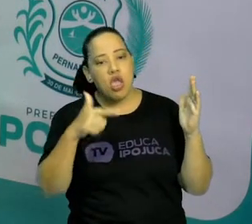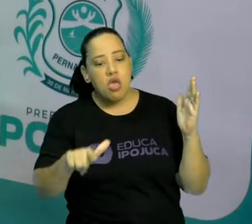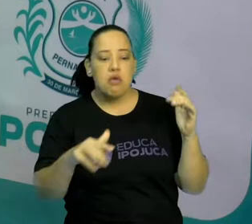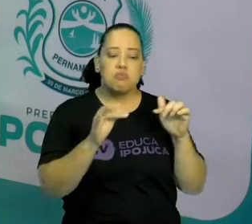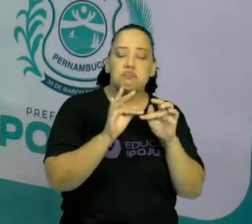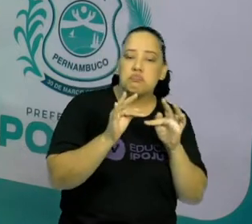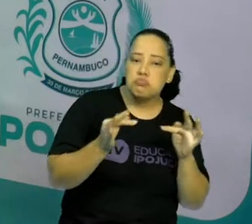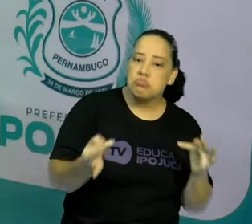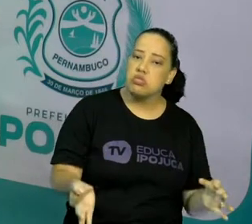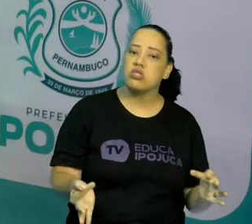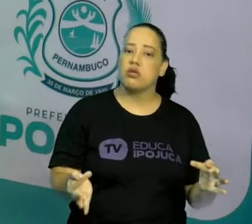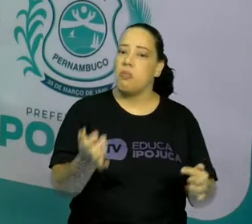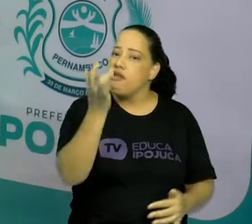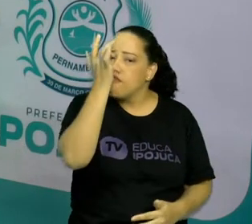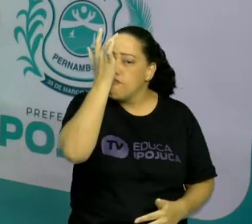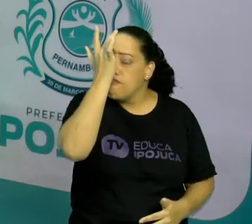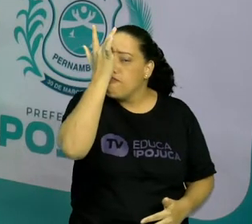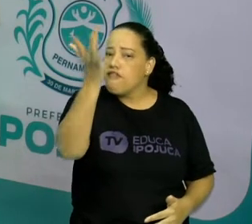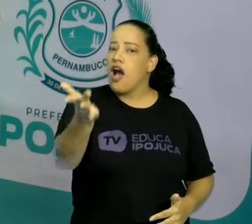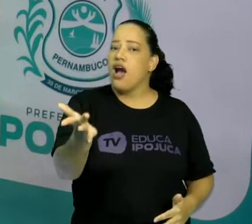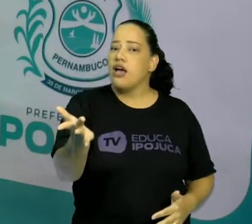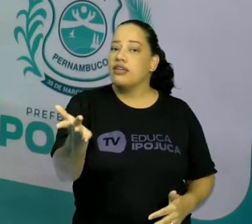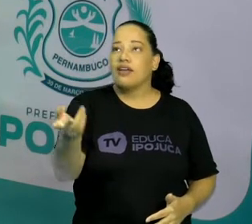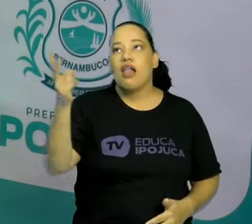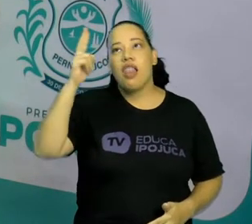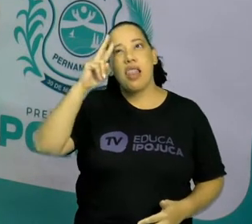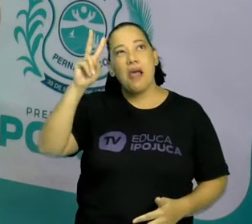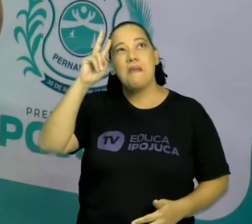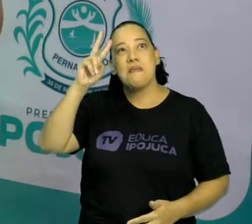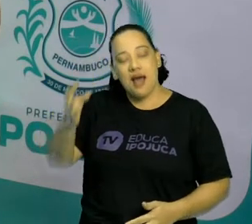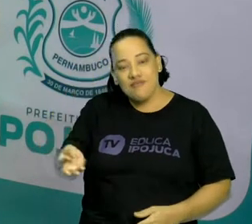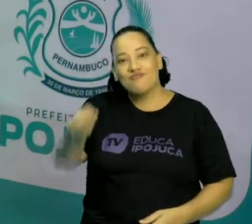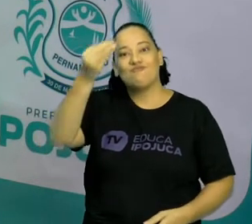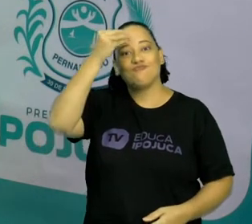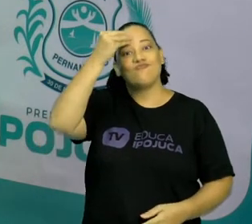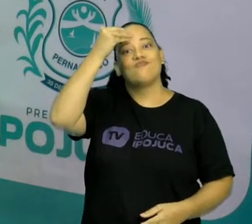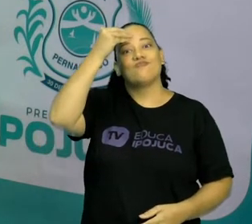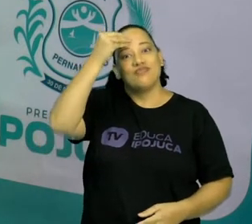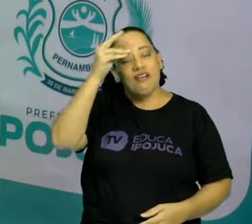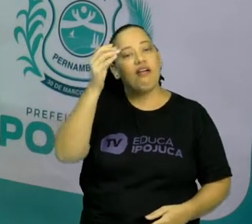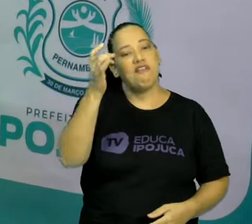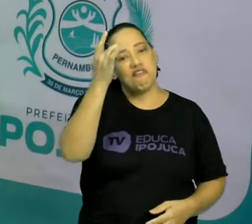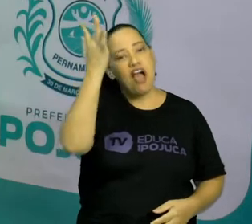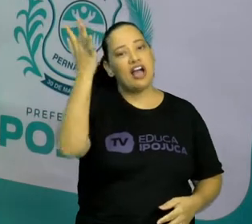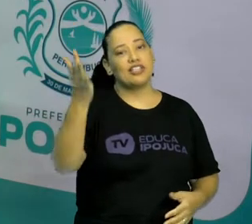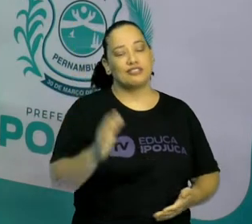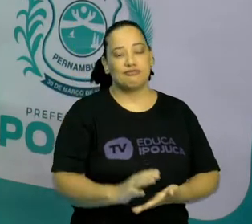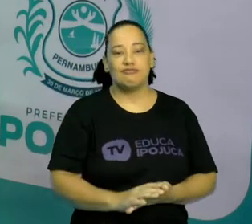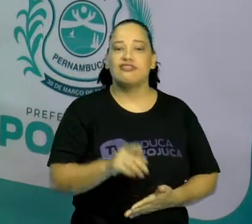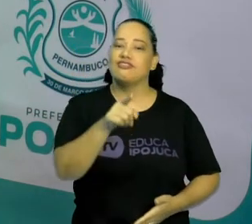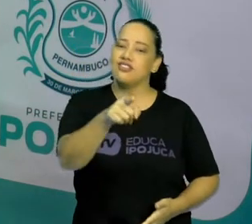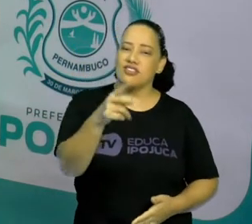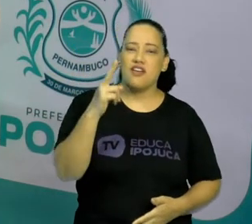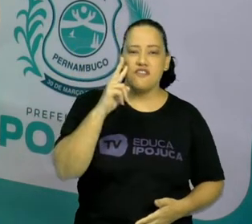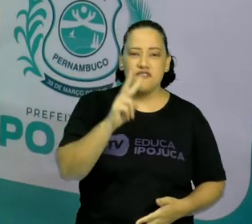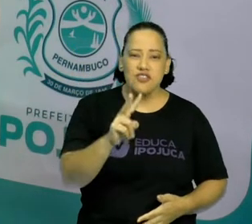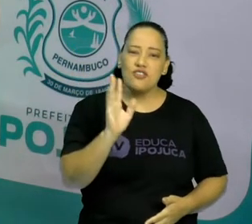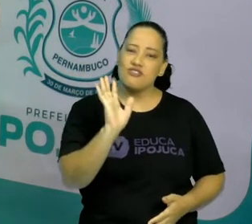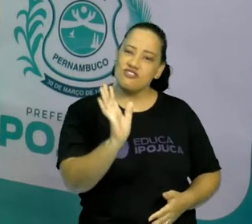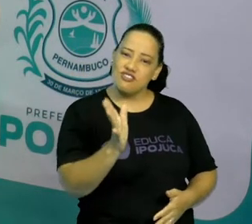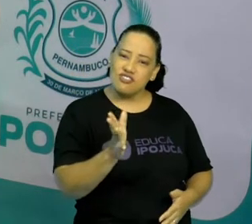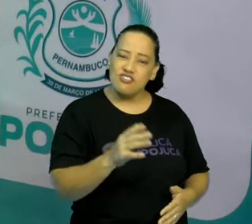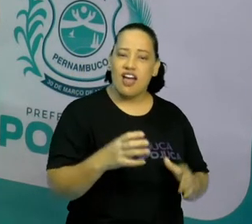e fáceis de se memorizar. Quem aí já ouviu a cantiga da dona aranha?